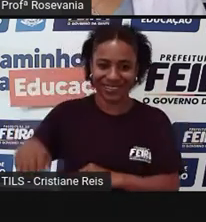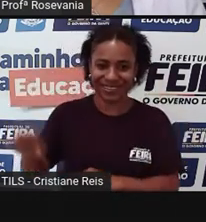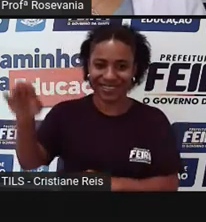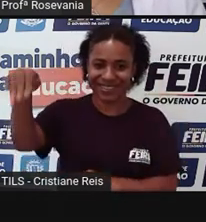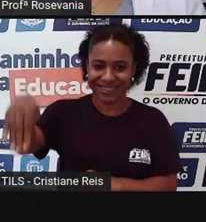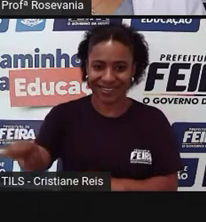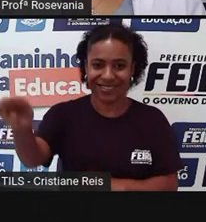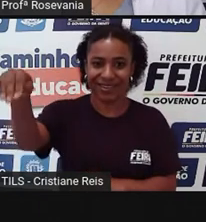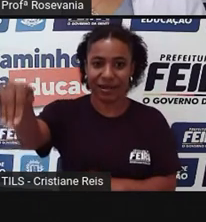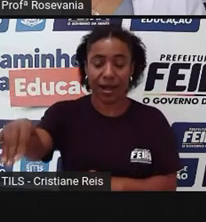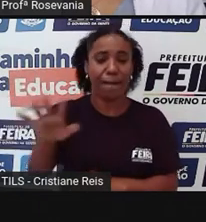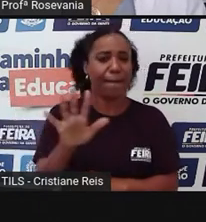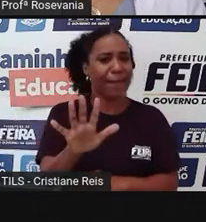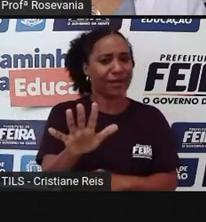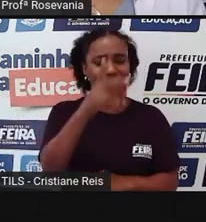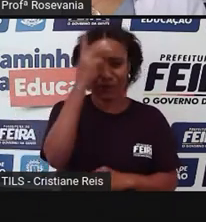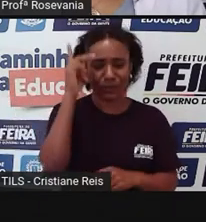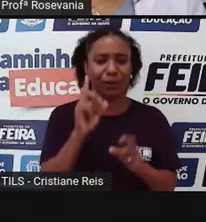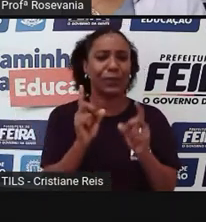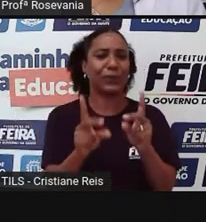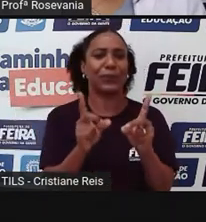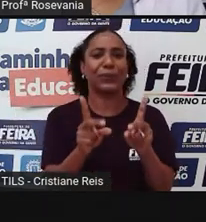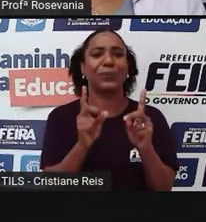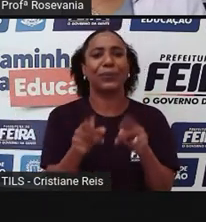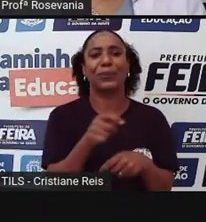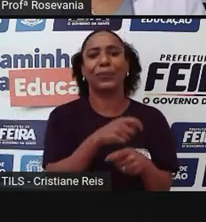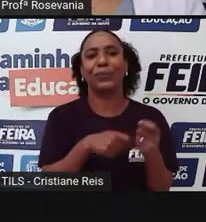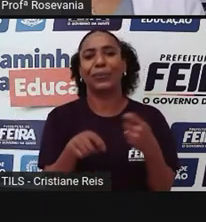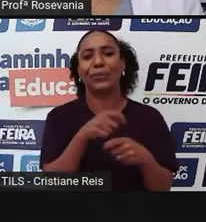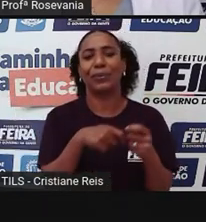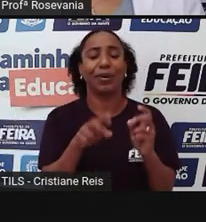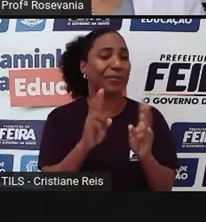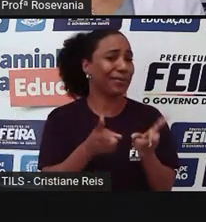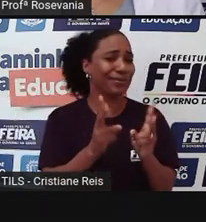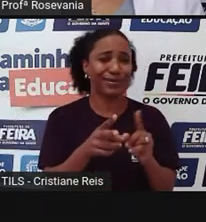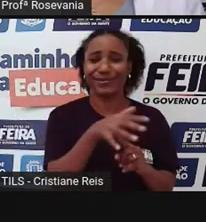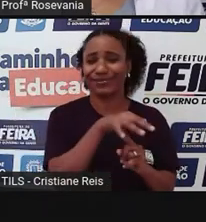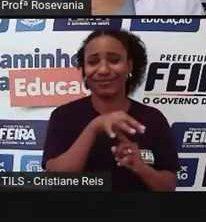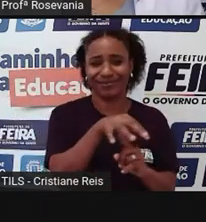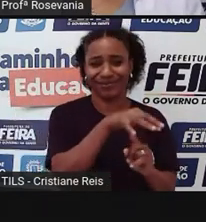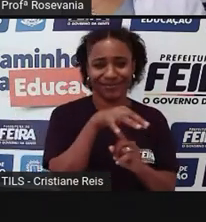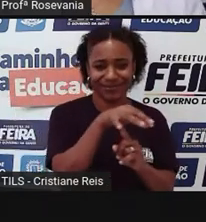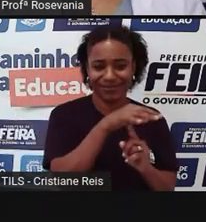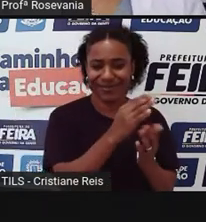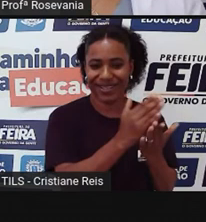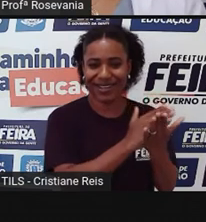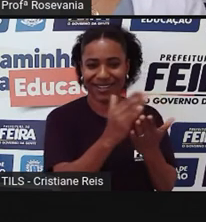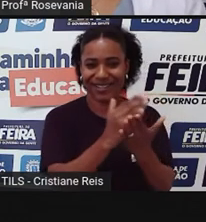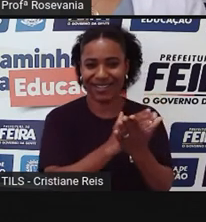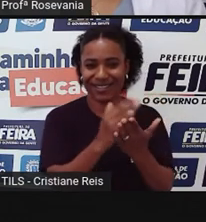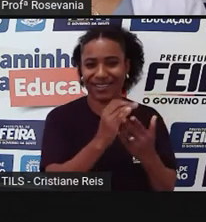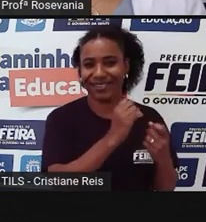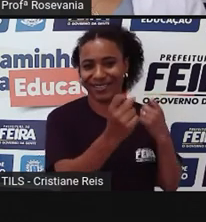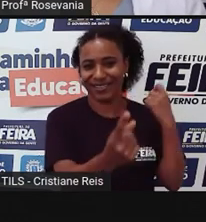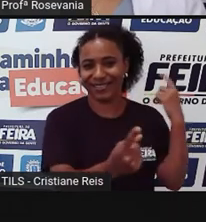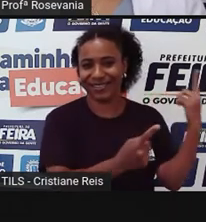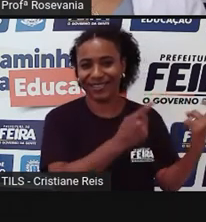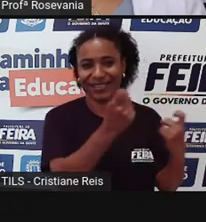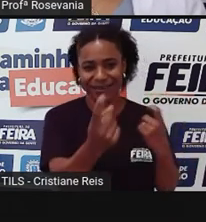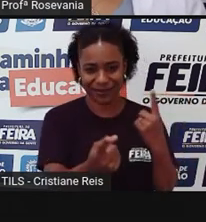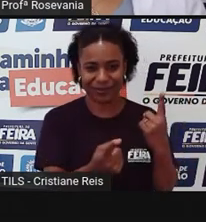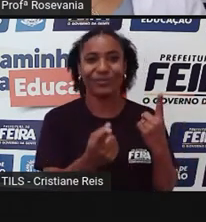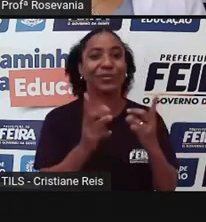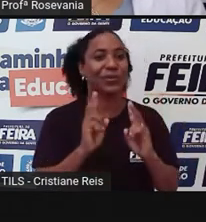vendedores ambulantes aqui. Houve um processo de retirada retirada para a revitalização do novo centro da cidade. E ainda assim,